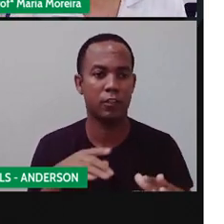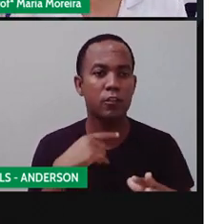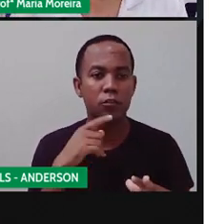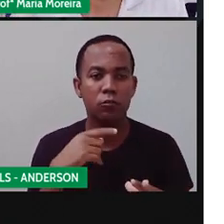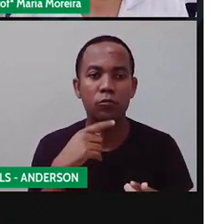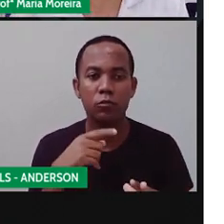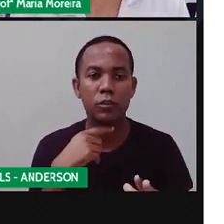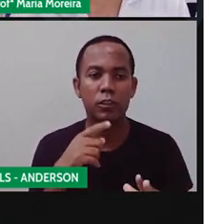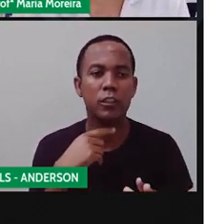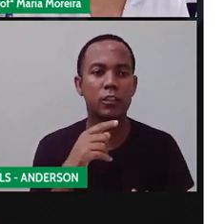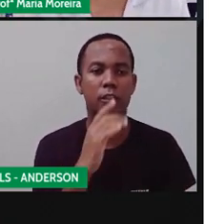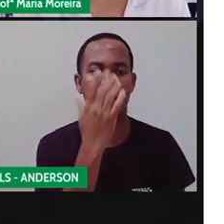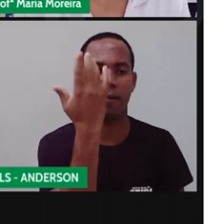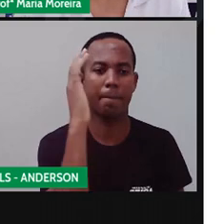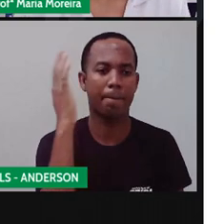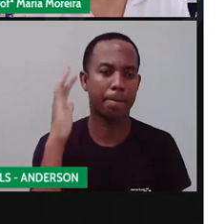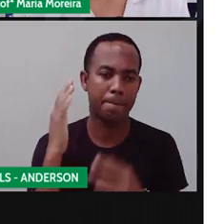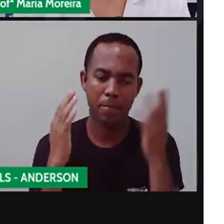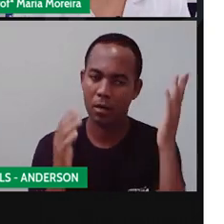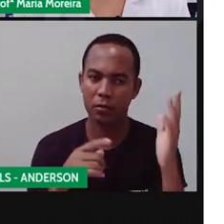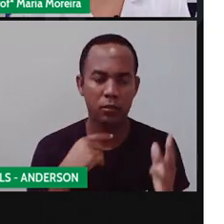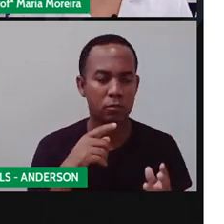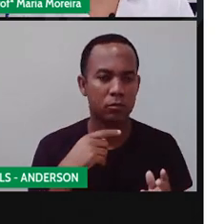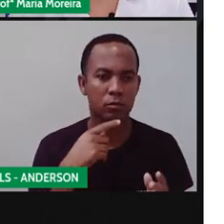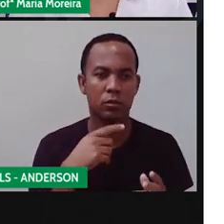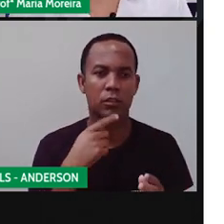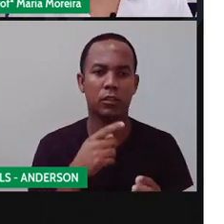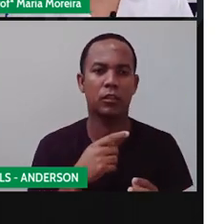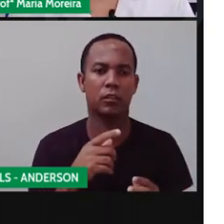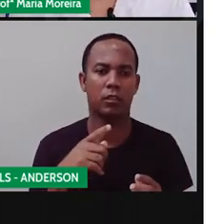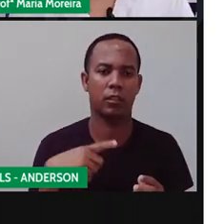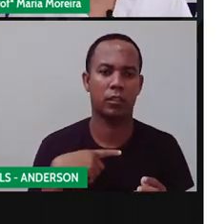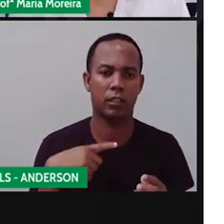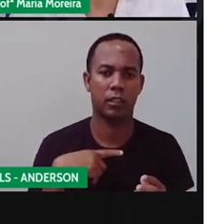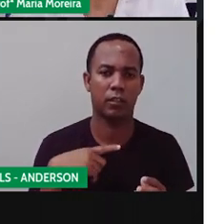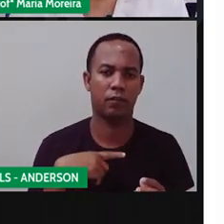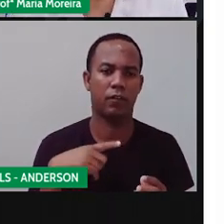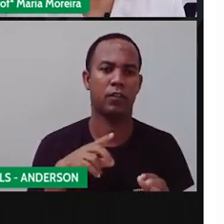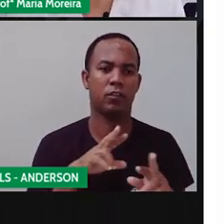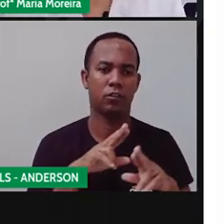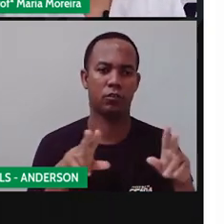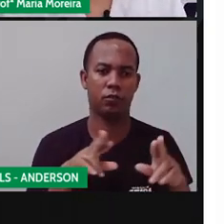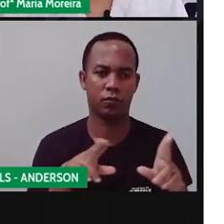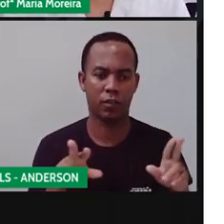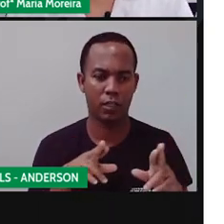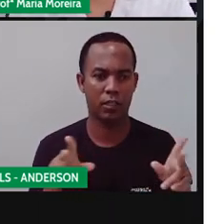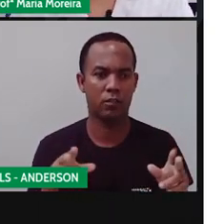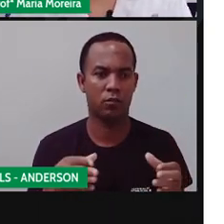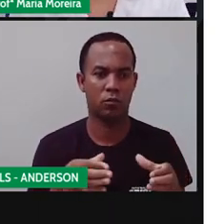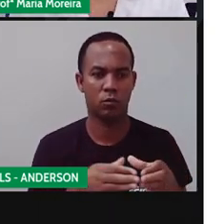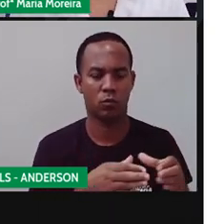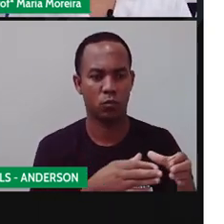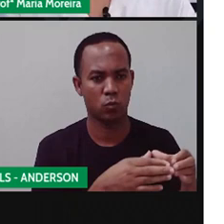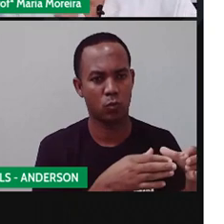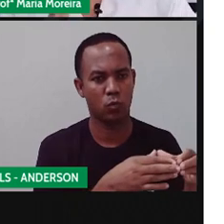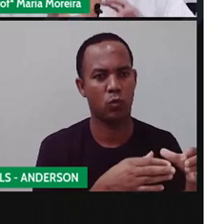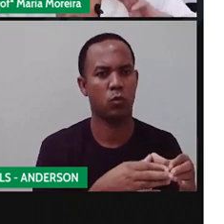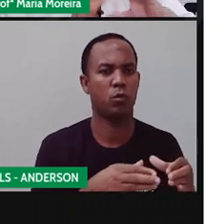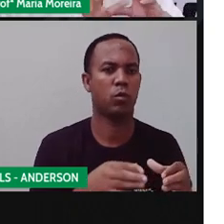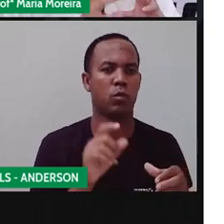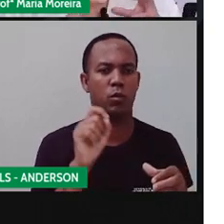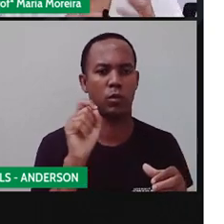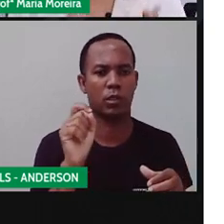outras eles trouxeram, mas não se adaptaram. Então, teve o quê? Influência desses indígenas, os europeus e aí